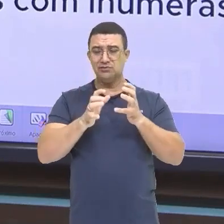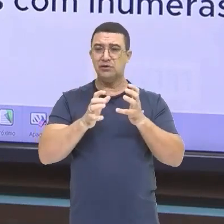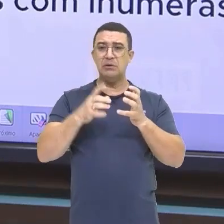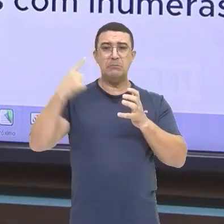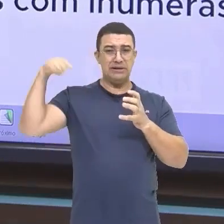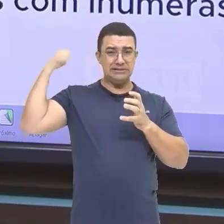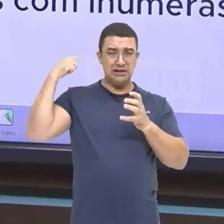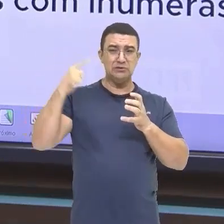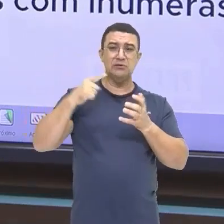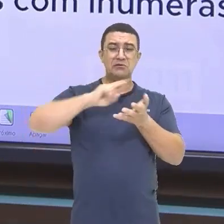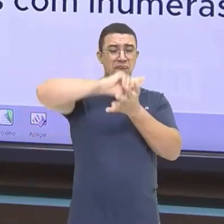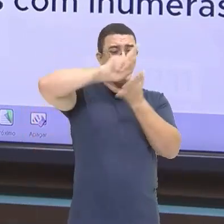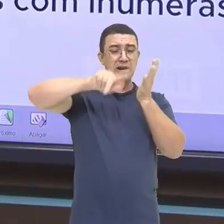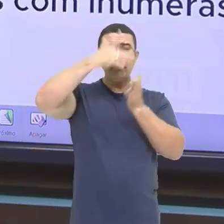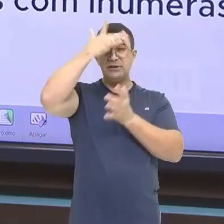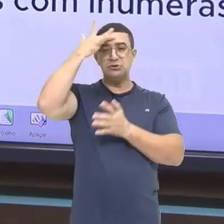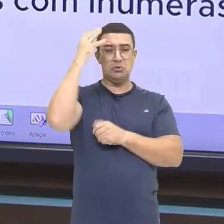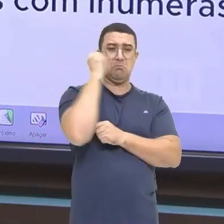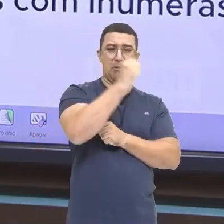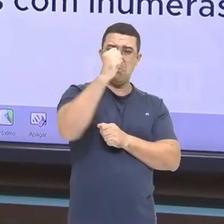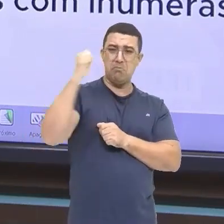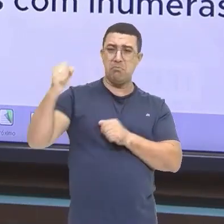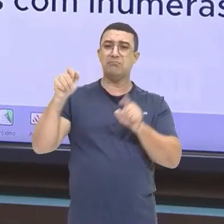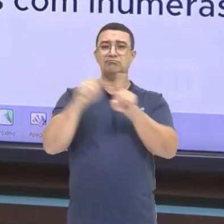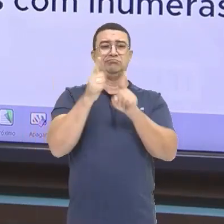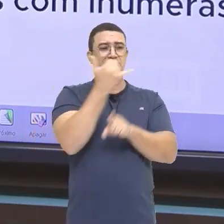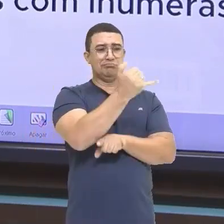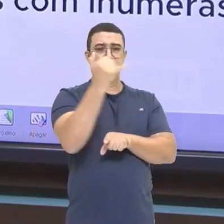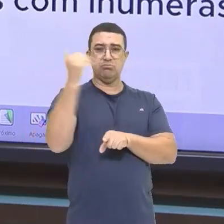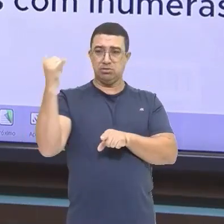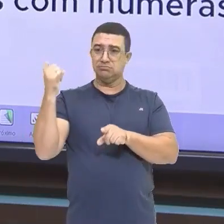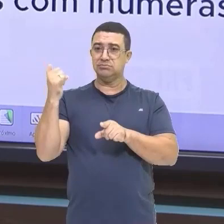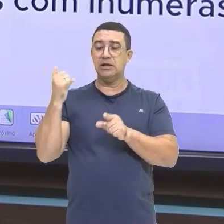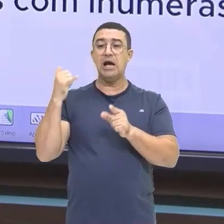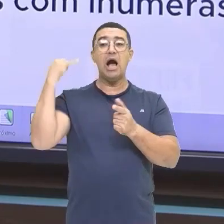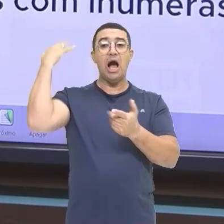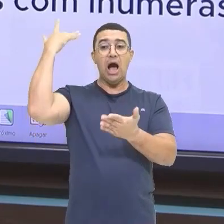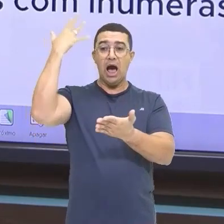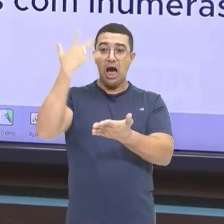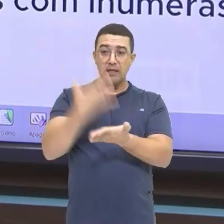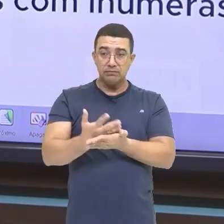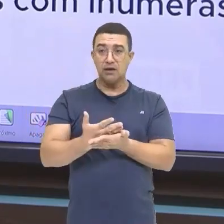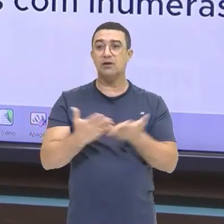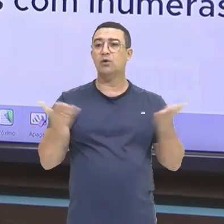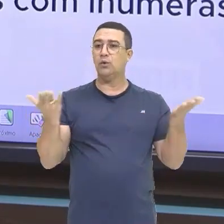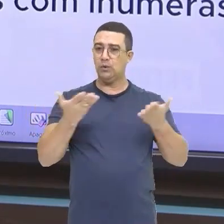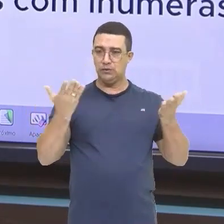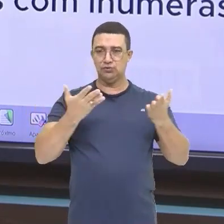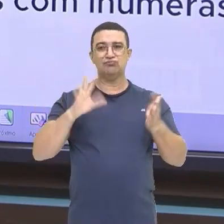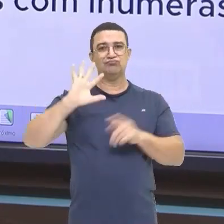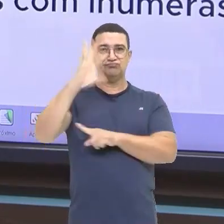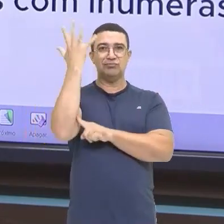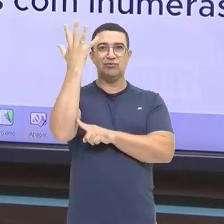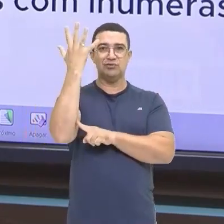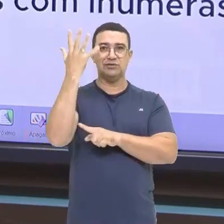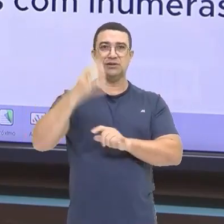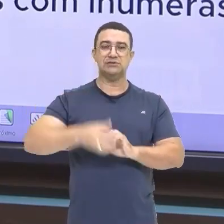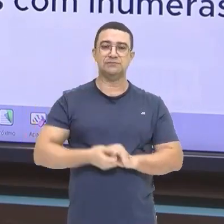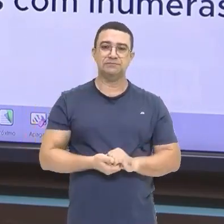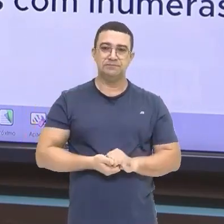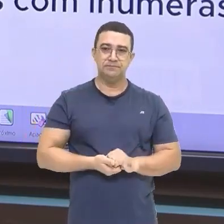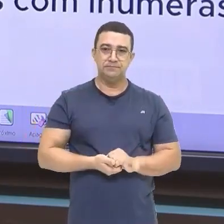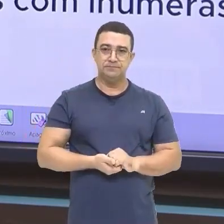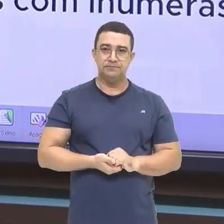assassinatos Vários conflitos Mas que também Ocorrem aí até os dias atuais Então esses